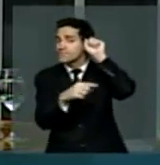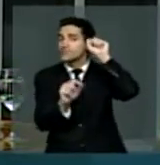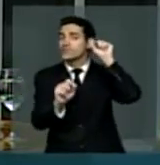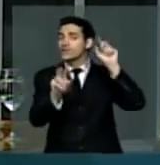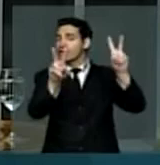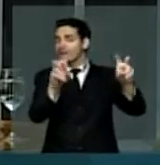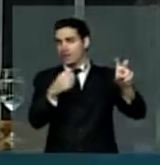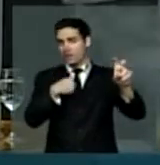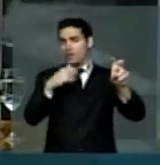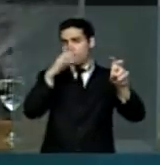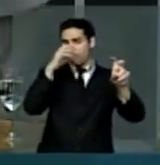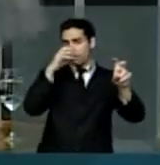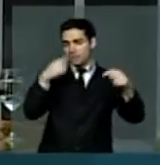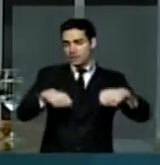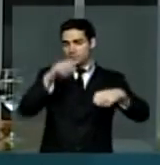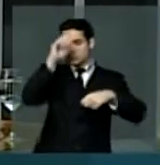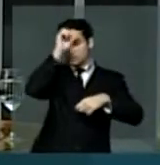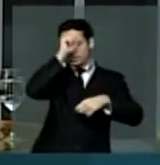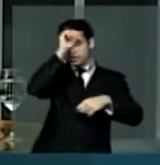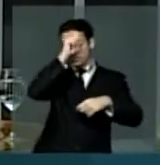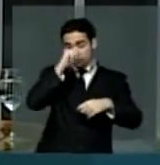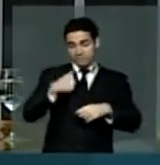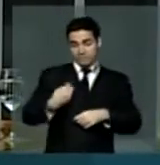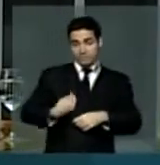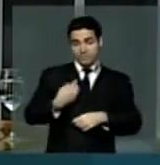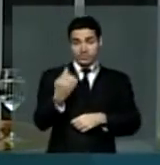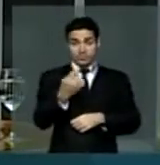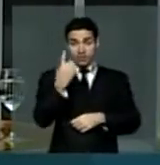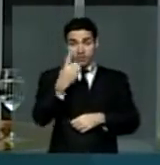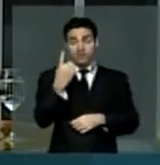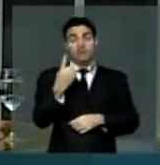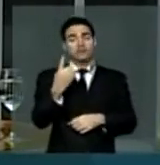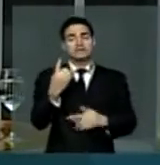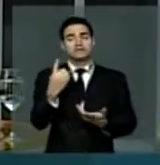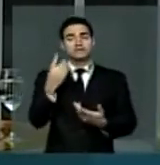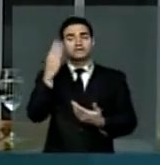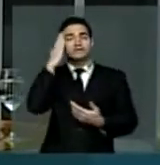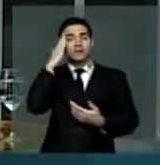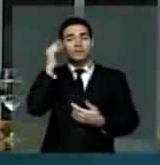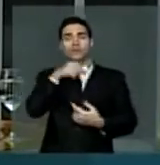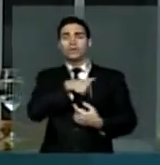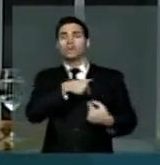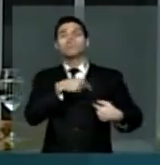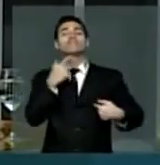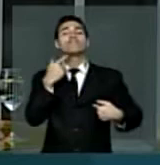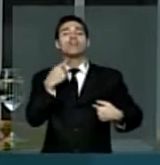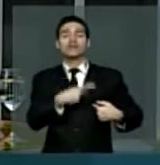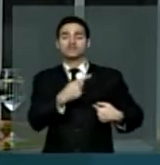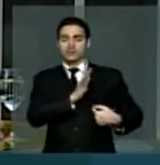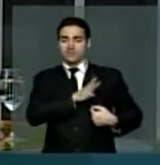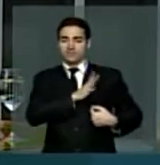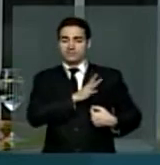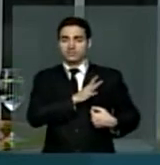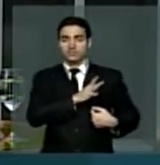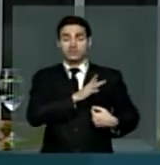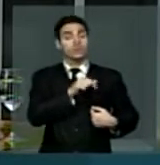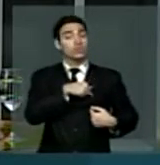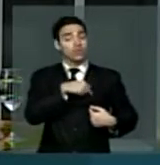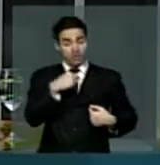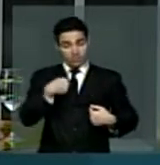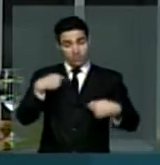aprender a ser só, reagir e ouvir o coração responder, eu preciso